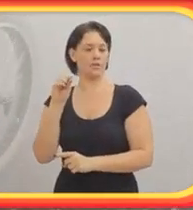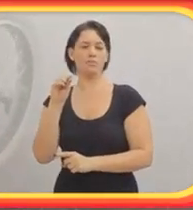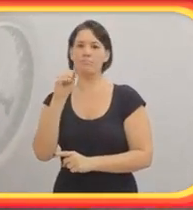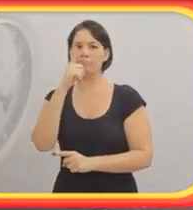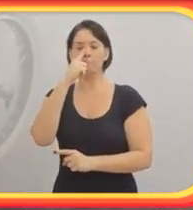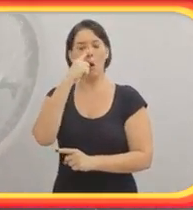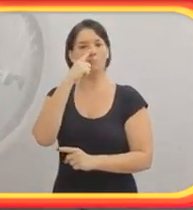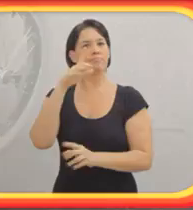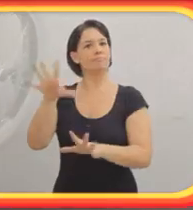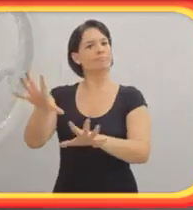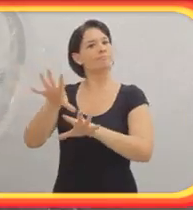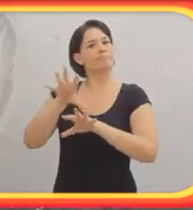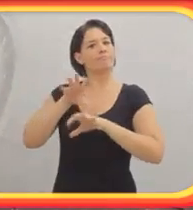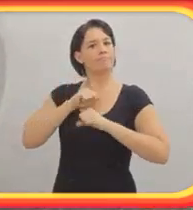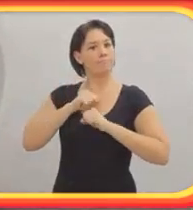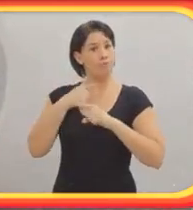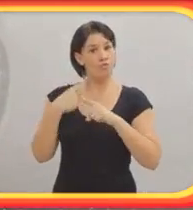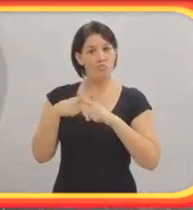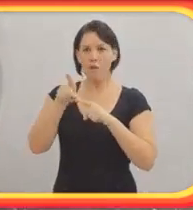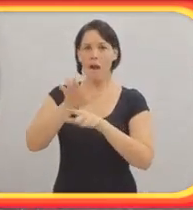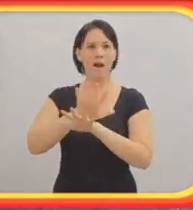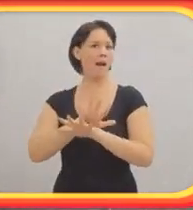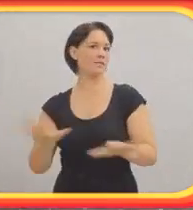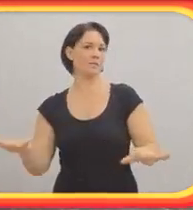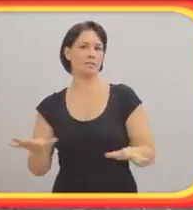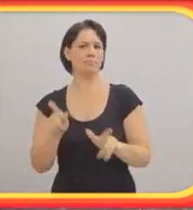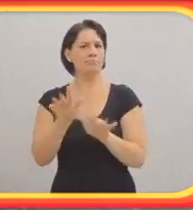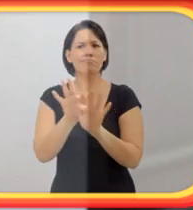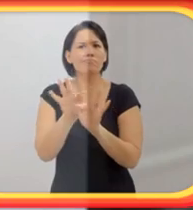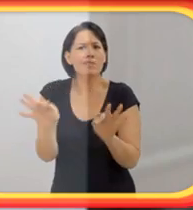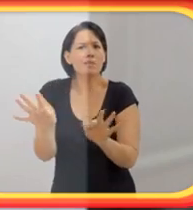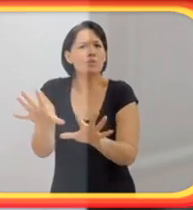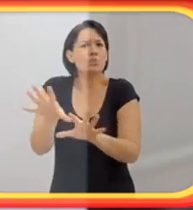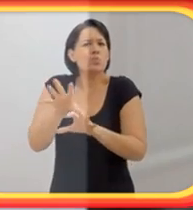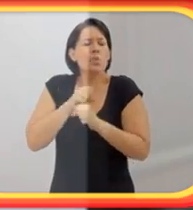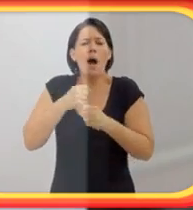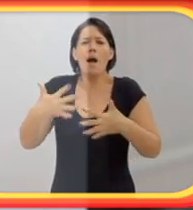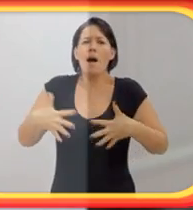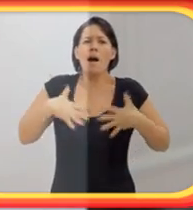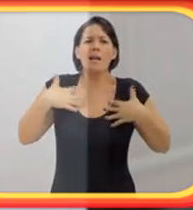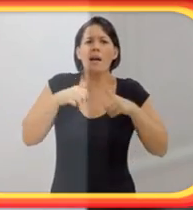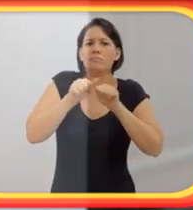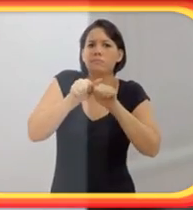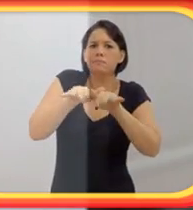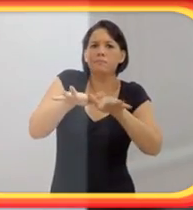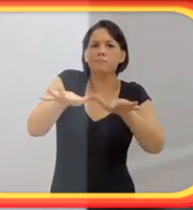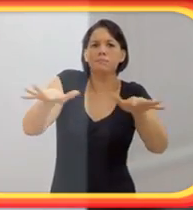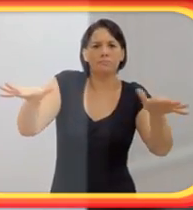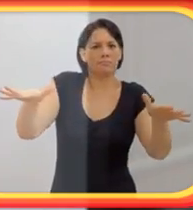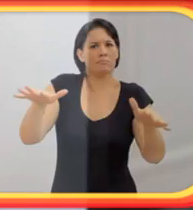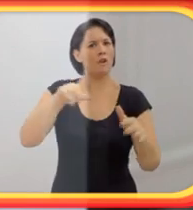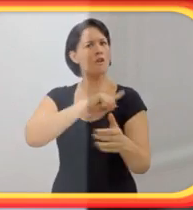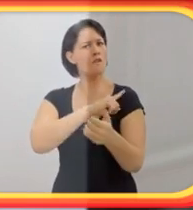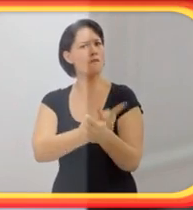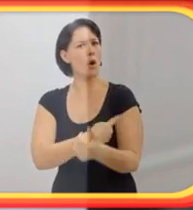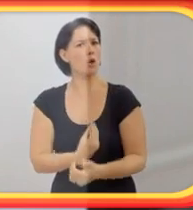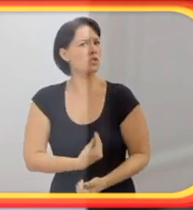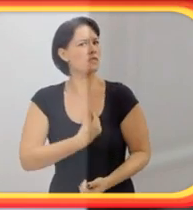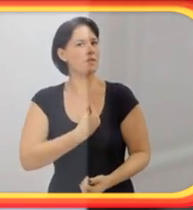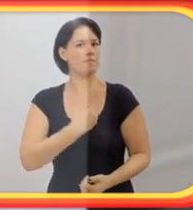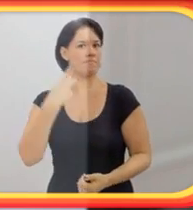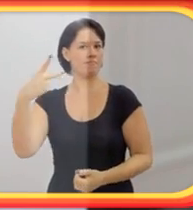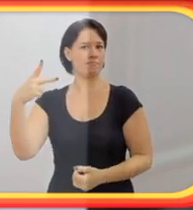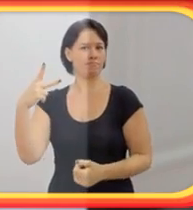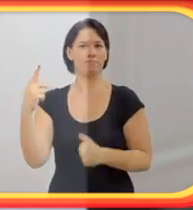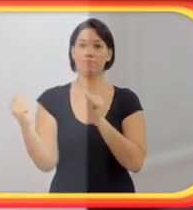quem está do lado. E eu lembro que uma amiga minha falou para mim, Sandra, o Eduardo está afim de ti. Eu falei, não pode. Não, ele está.